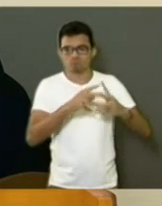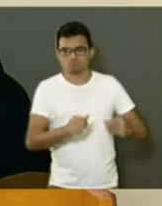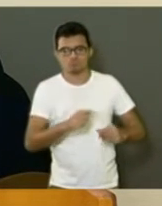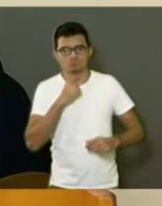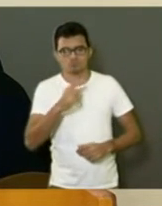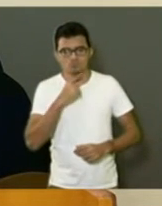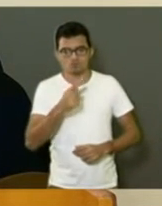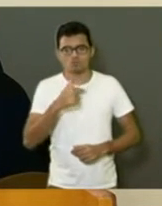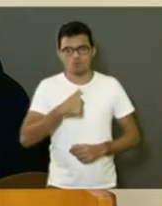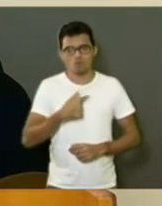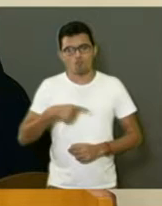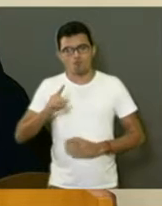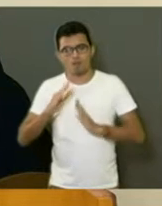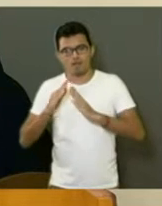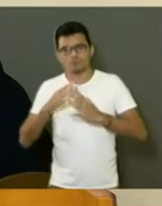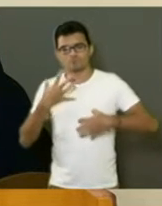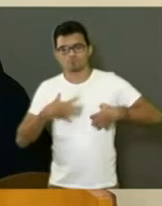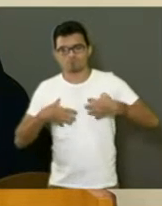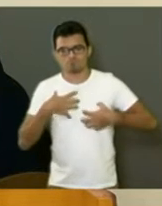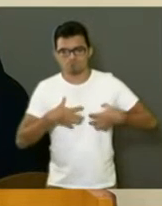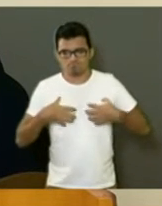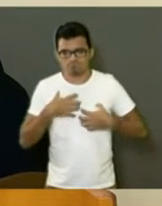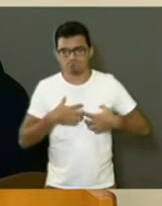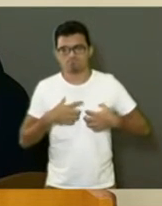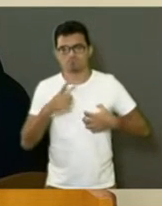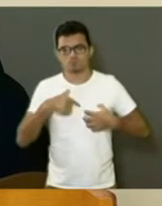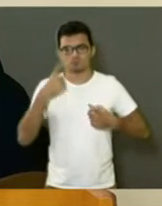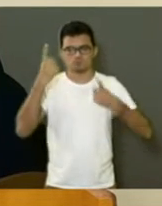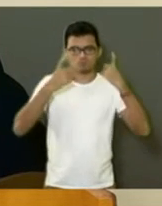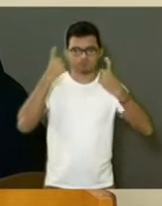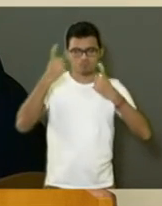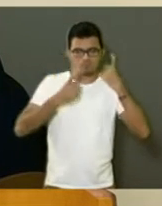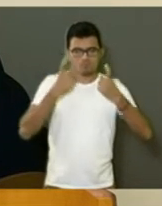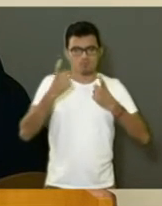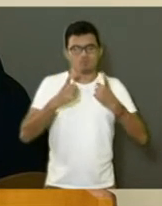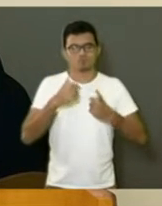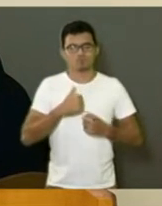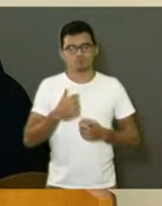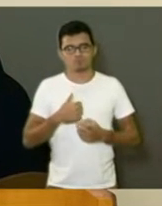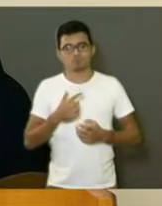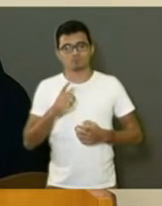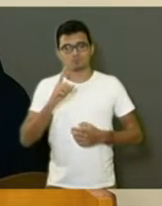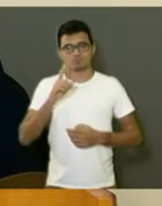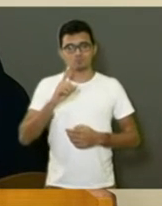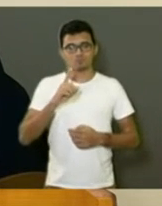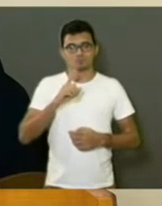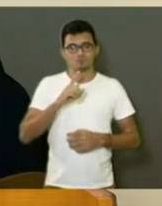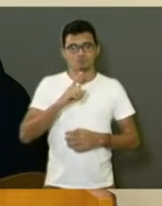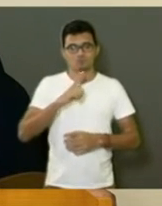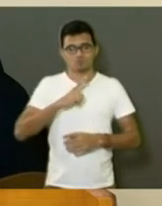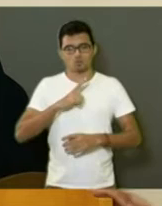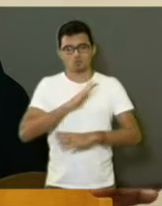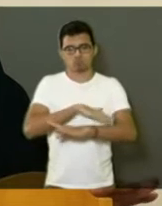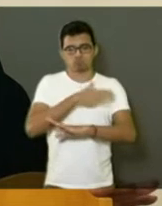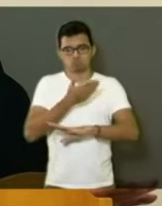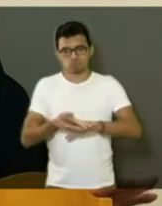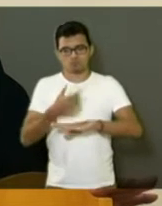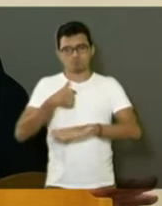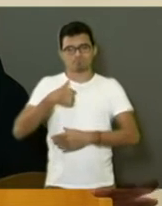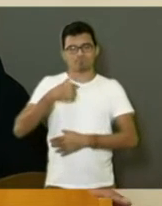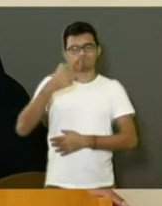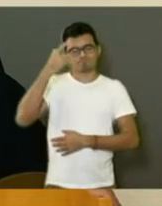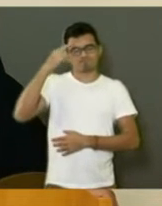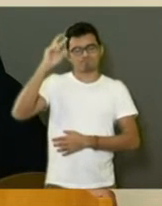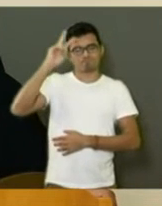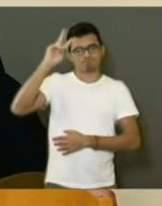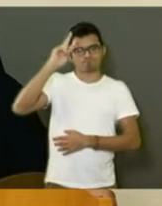que precisa e necessita, e às vezes eu fico muito preocupado, vem dia e noite aquilo na cabeça que você tem problema para resolver e você